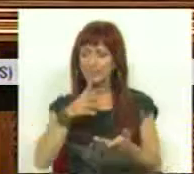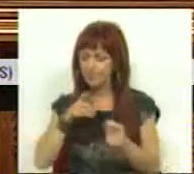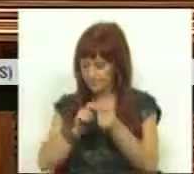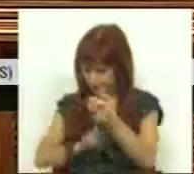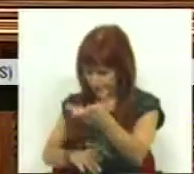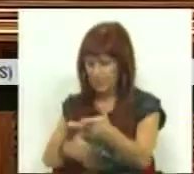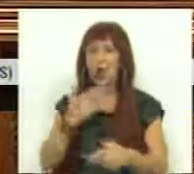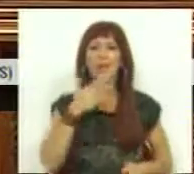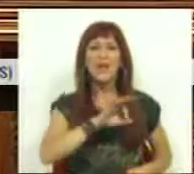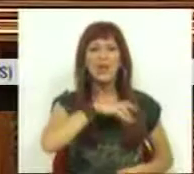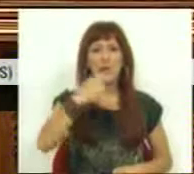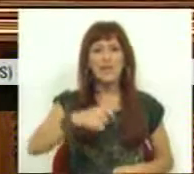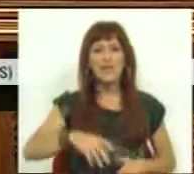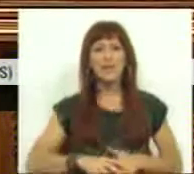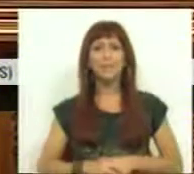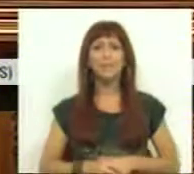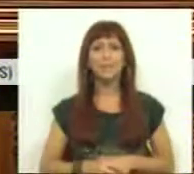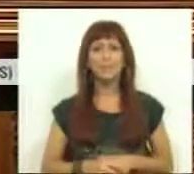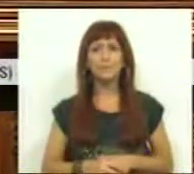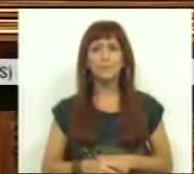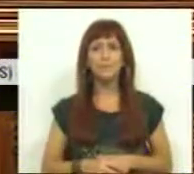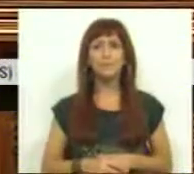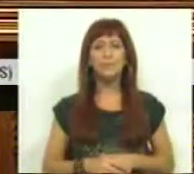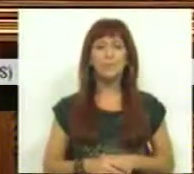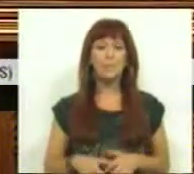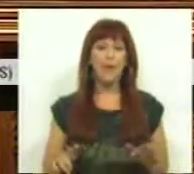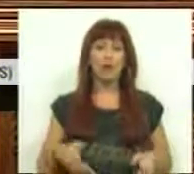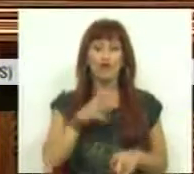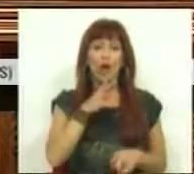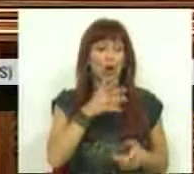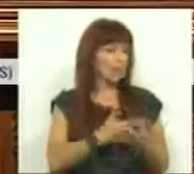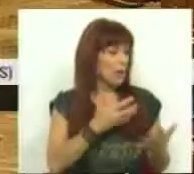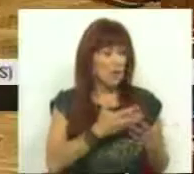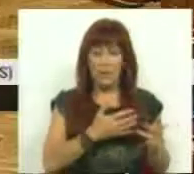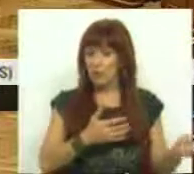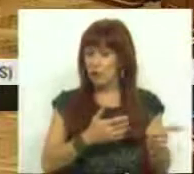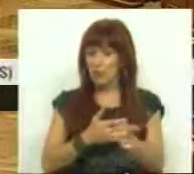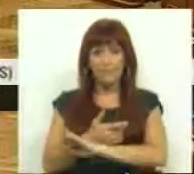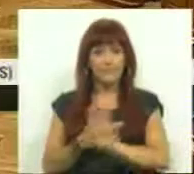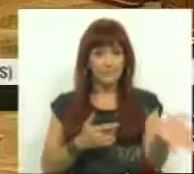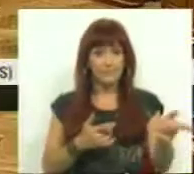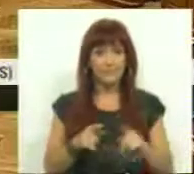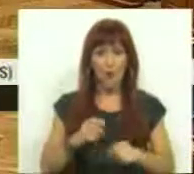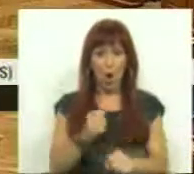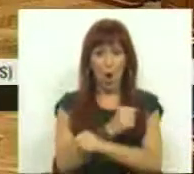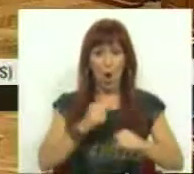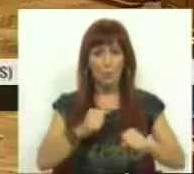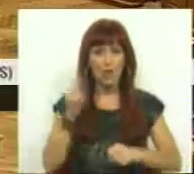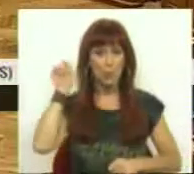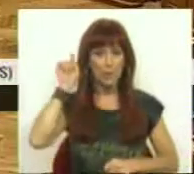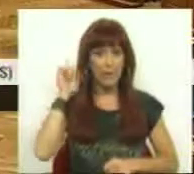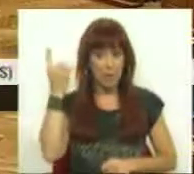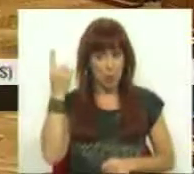Muito obrigado, Sr. Presidente. Como já aqui foi sublinhado, a obesidade é um dos